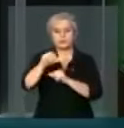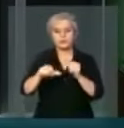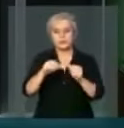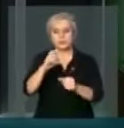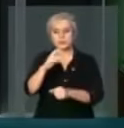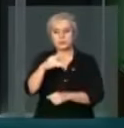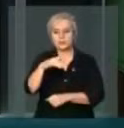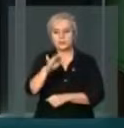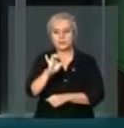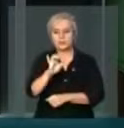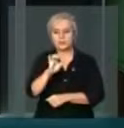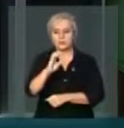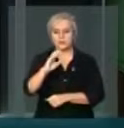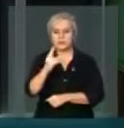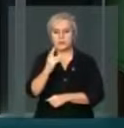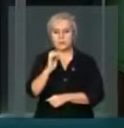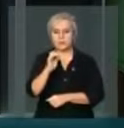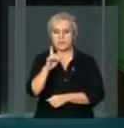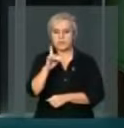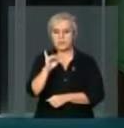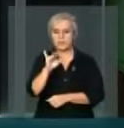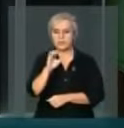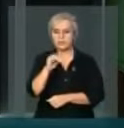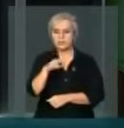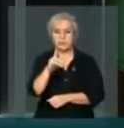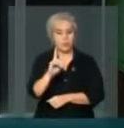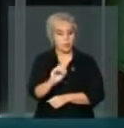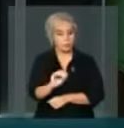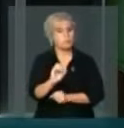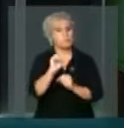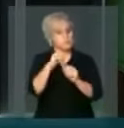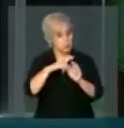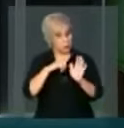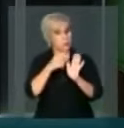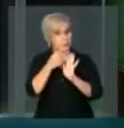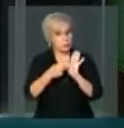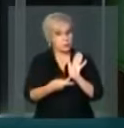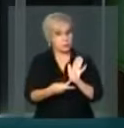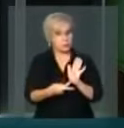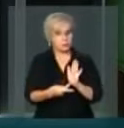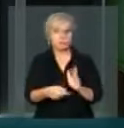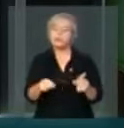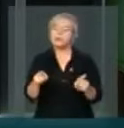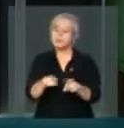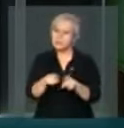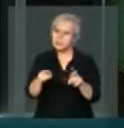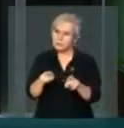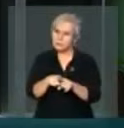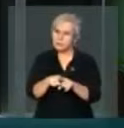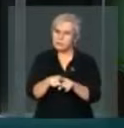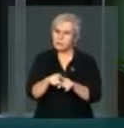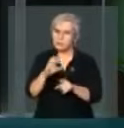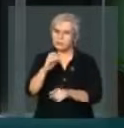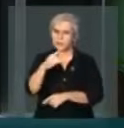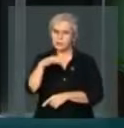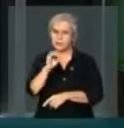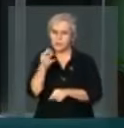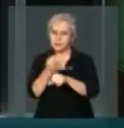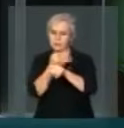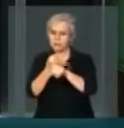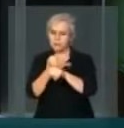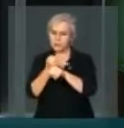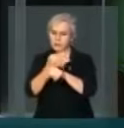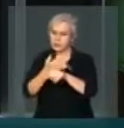Há projetos desta natureza. Da mesma forma, crimes de tortura